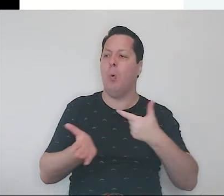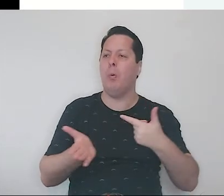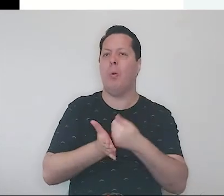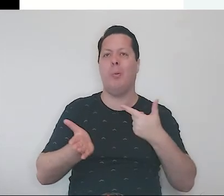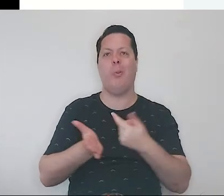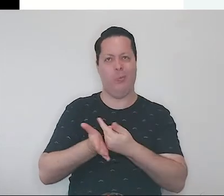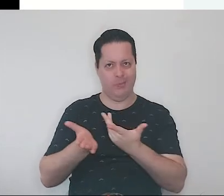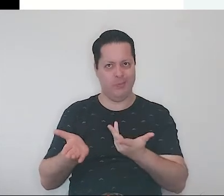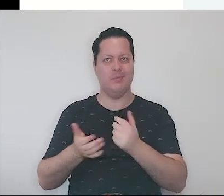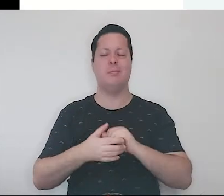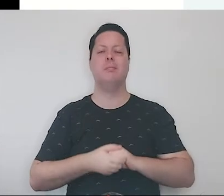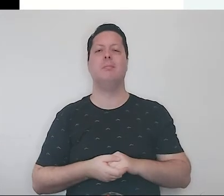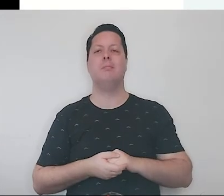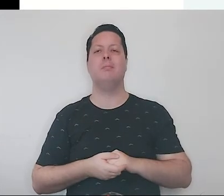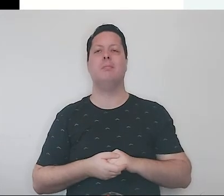japonesa.